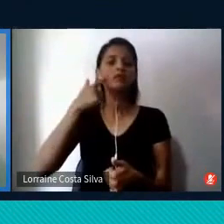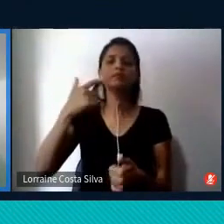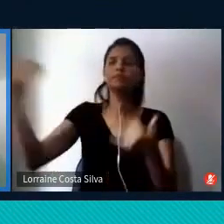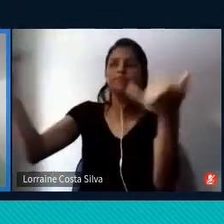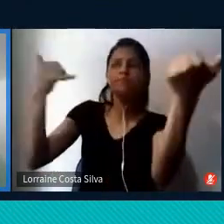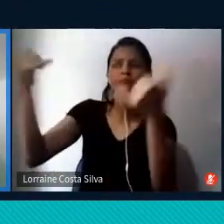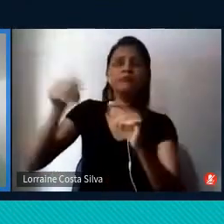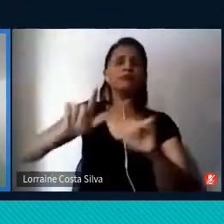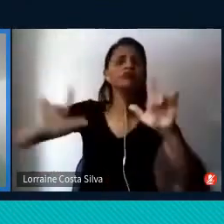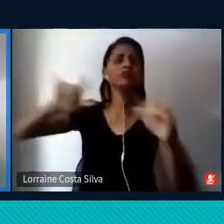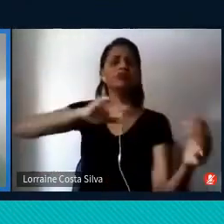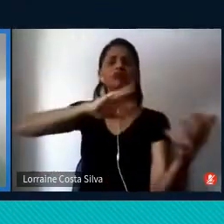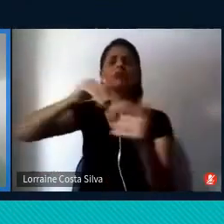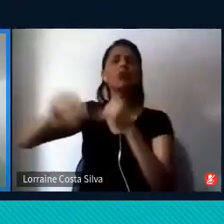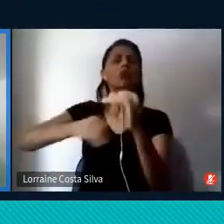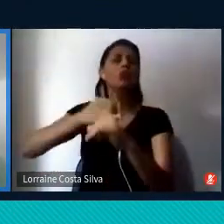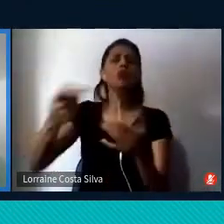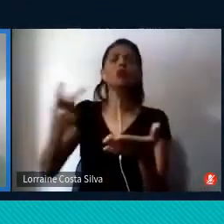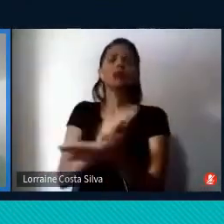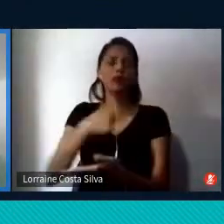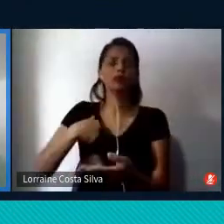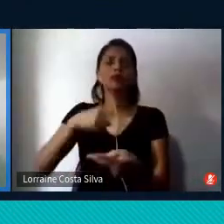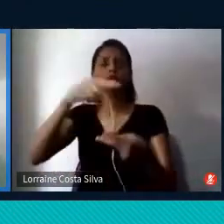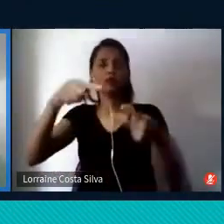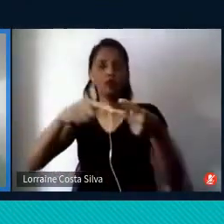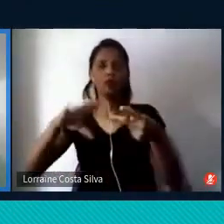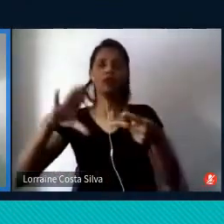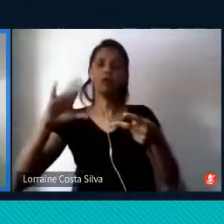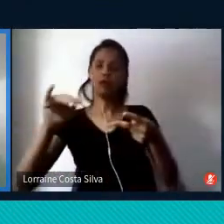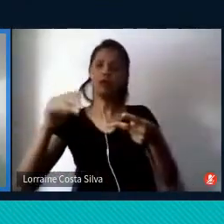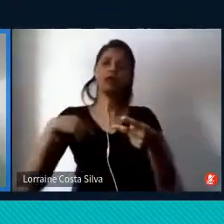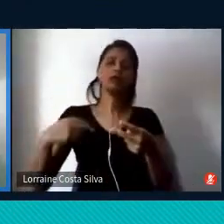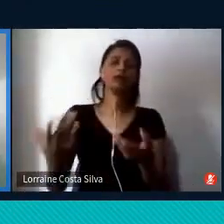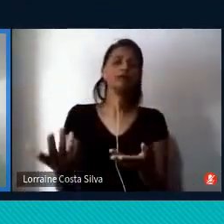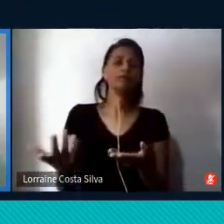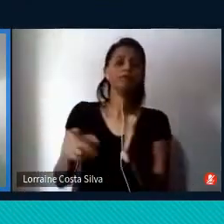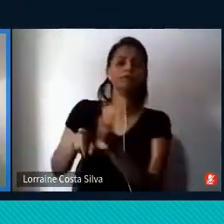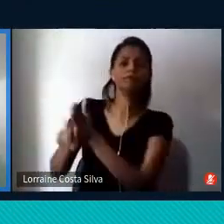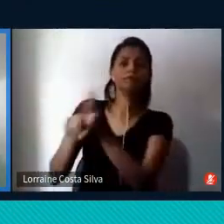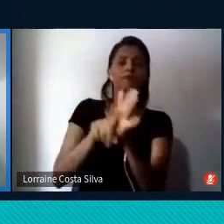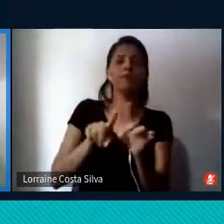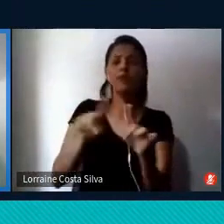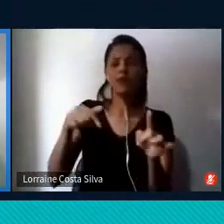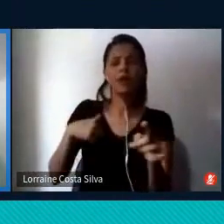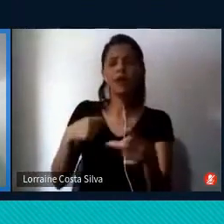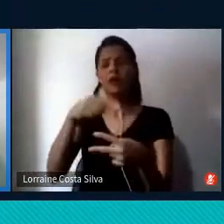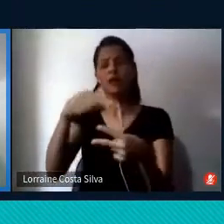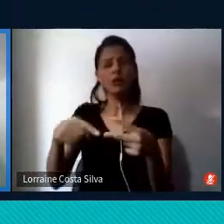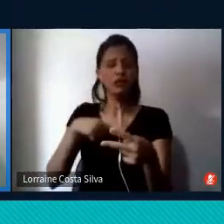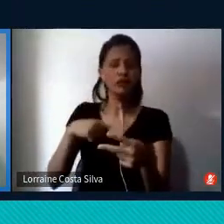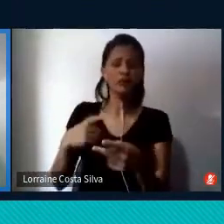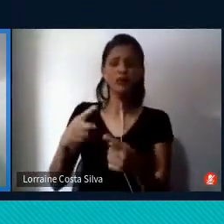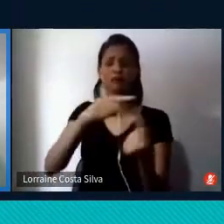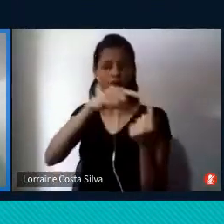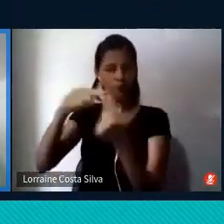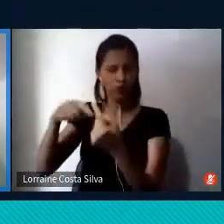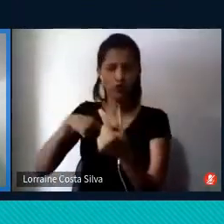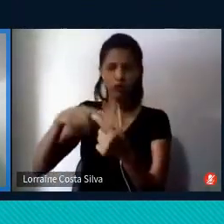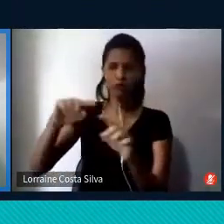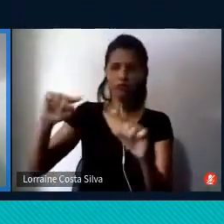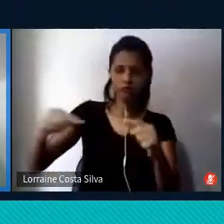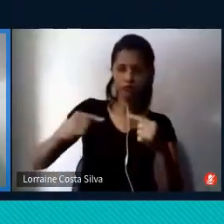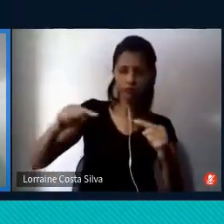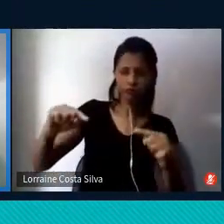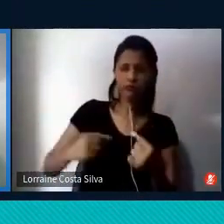acontece no mundo, e segundo, a ciência. E esse tipo de intervenção começou a me interrogar no sentido de entender